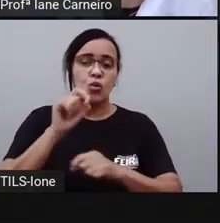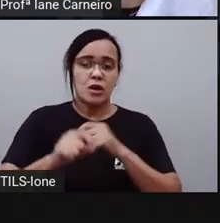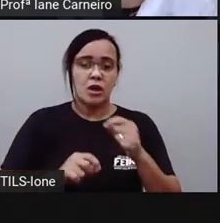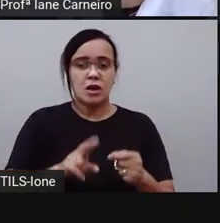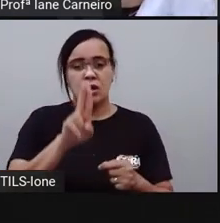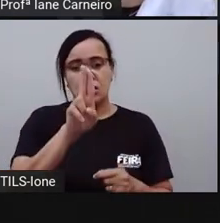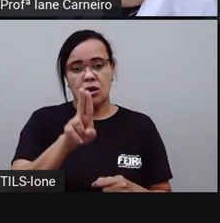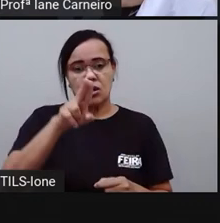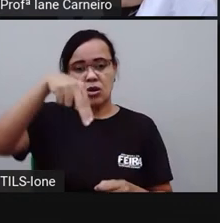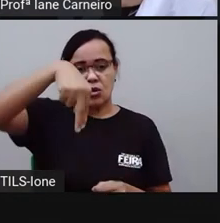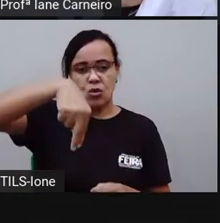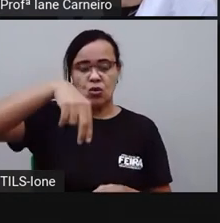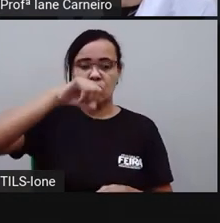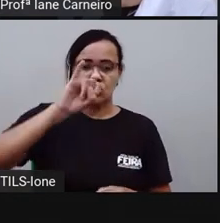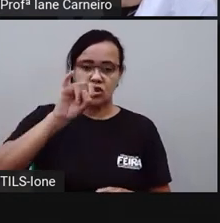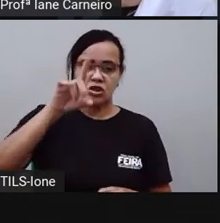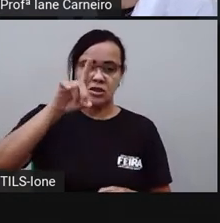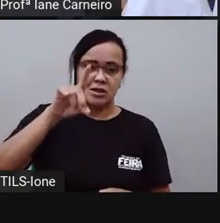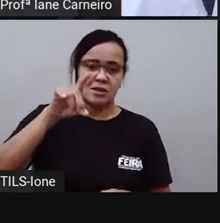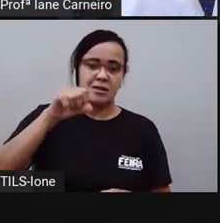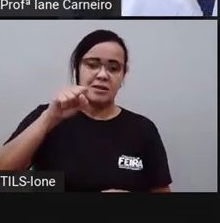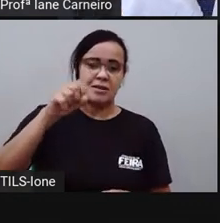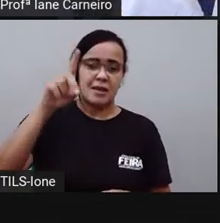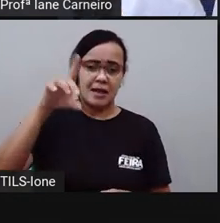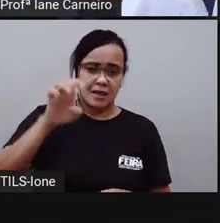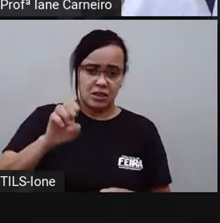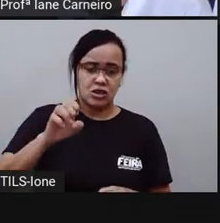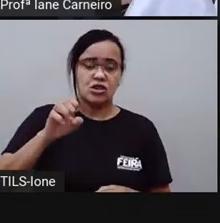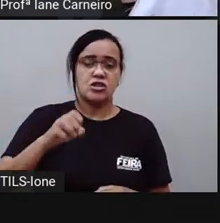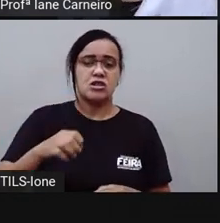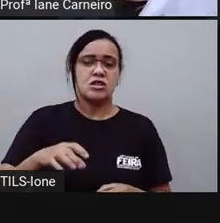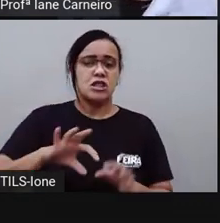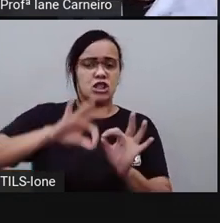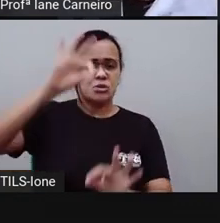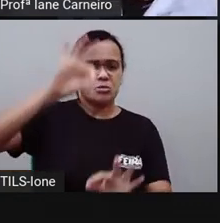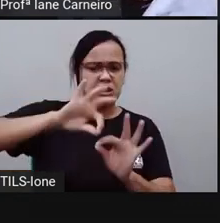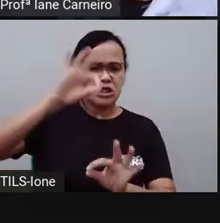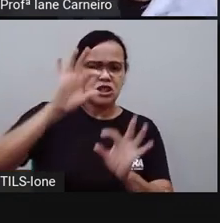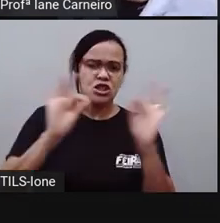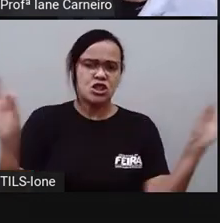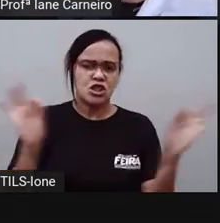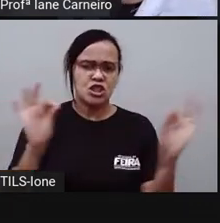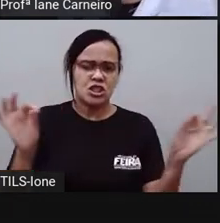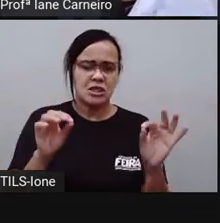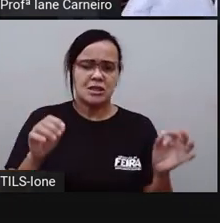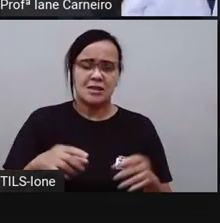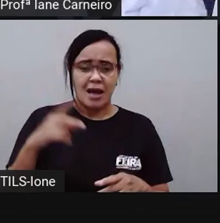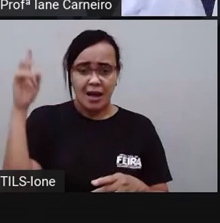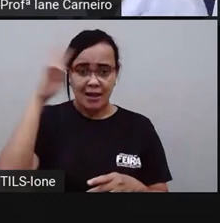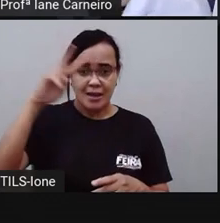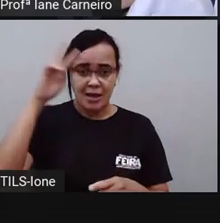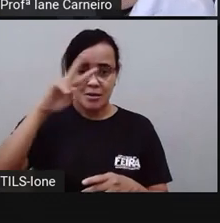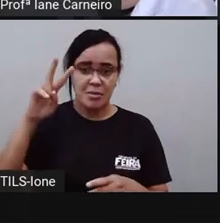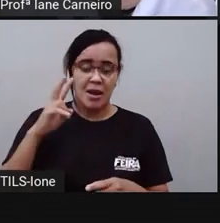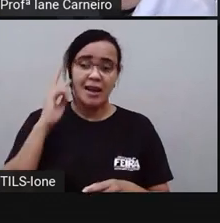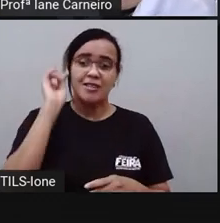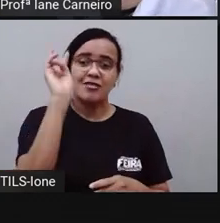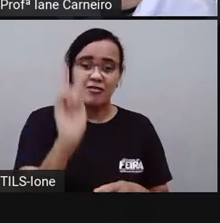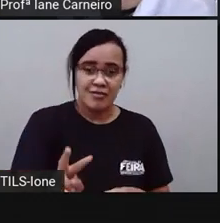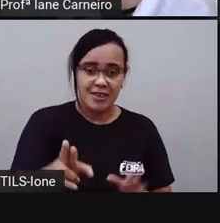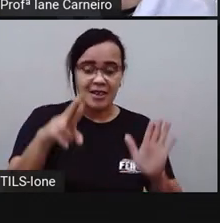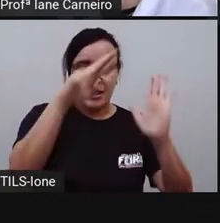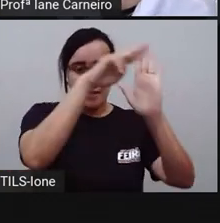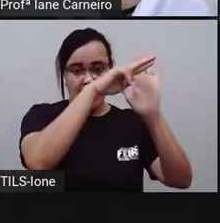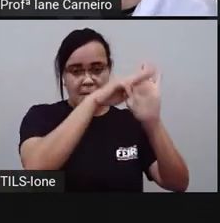é, ó, quem lembra qual é a unidade de medida? Que aparecem lá nas receitas, né, olha só,